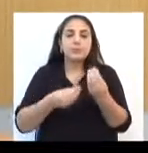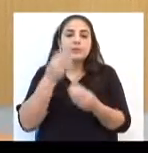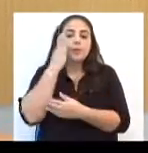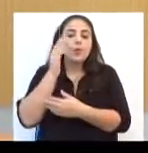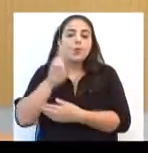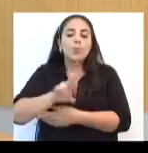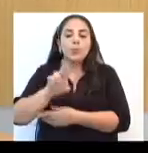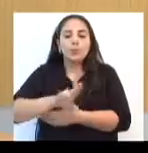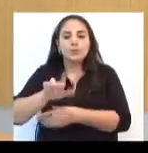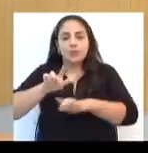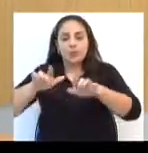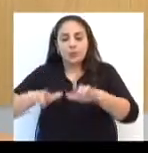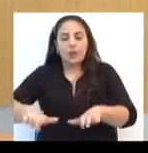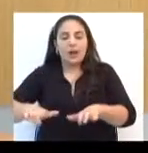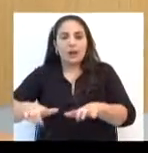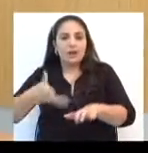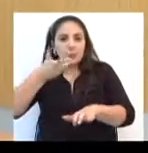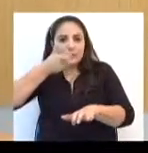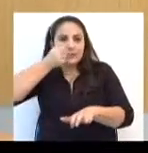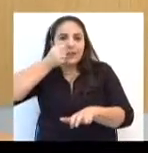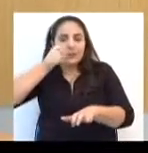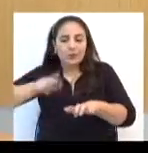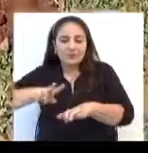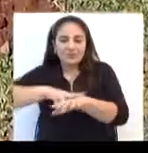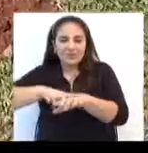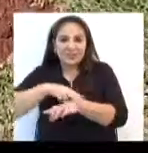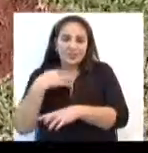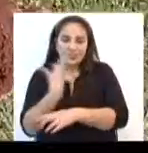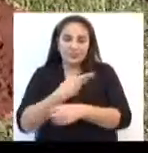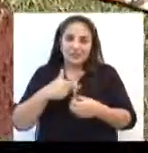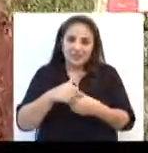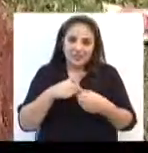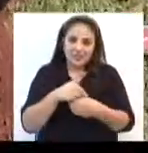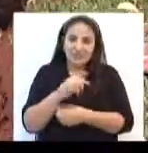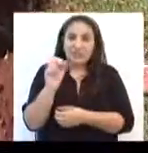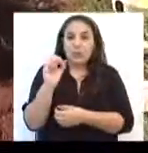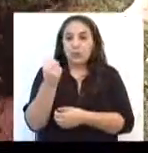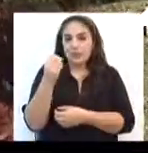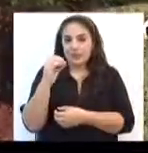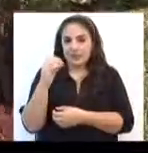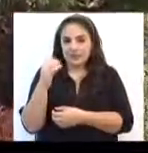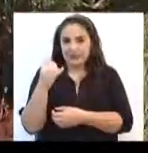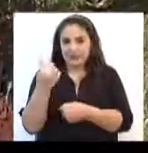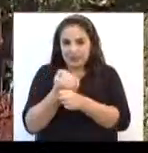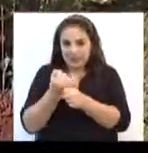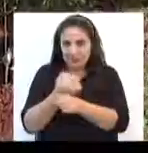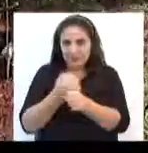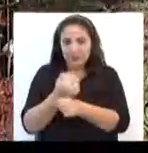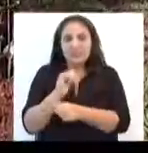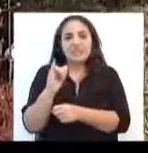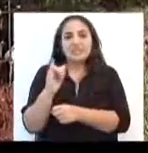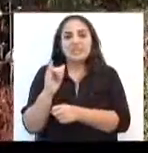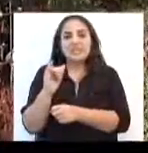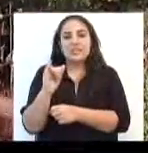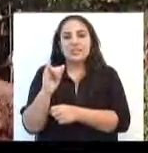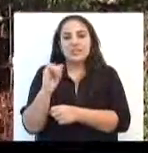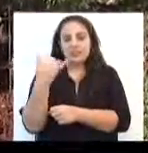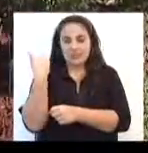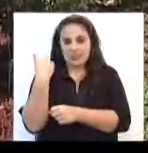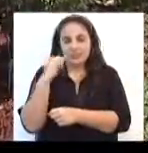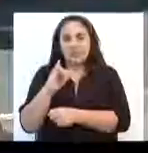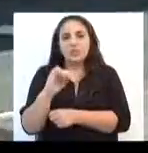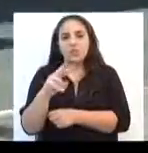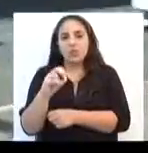adotar os espaços verdes de nossa cidade. Aos 80 anos, Dona Ivone ajuda a embelezar a nossa